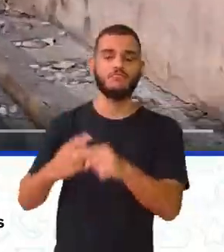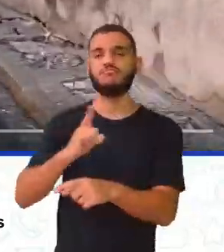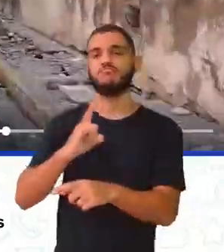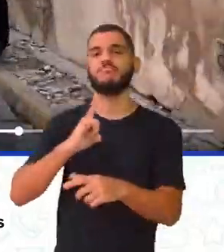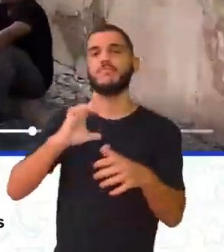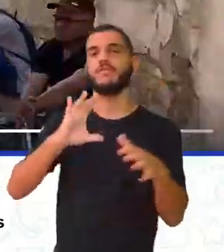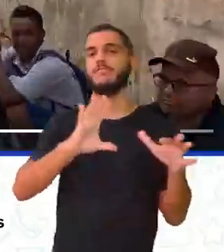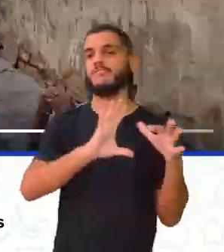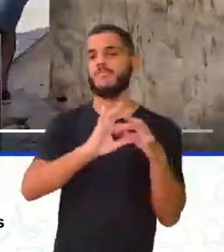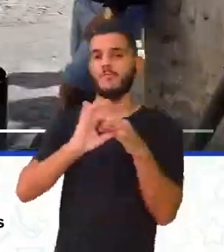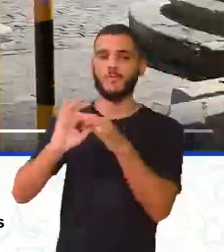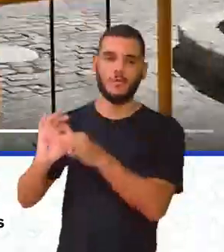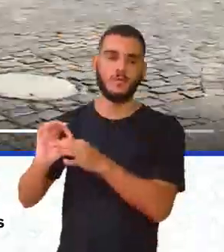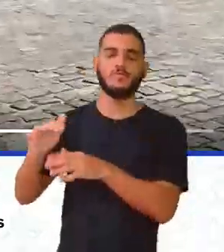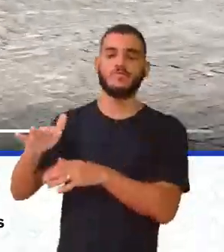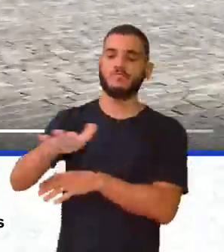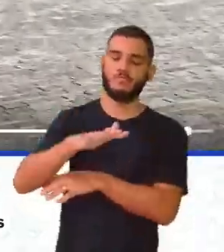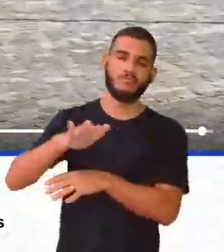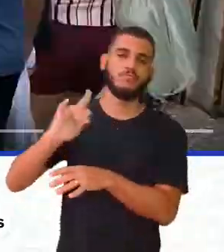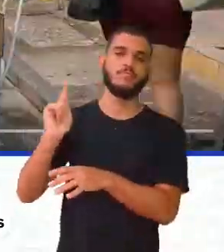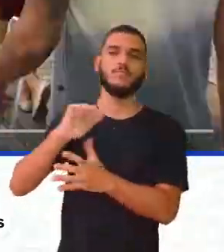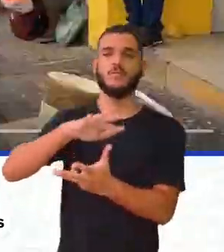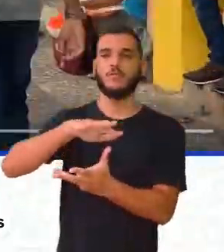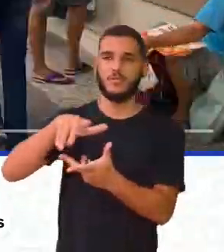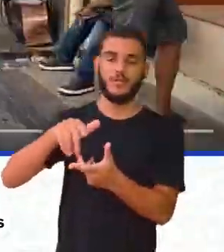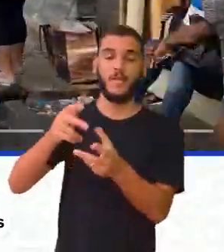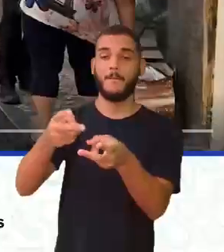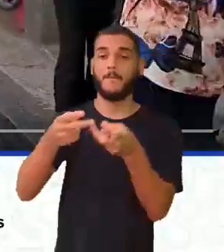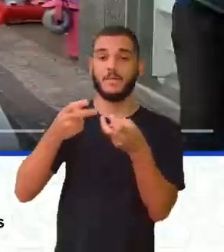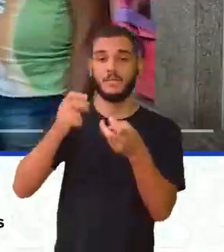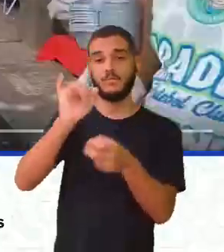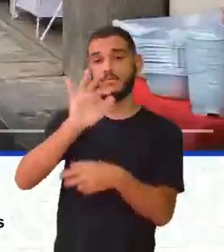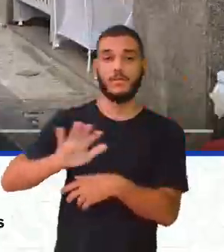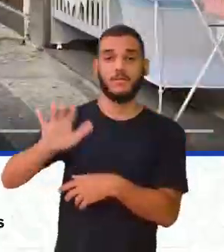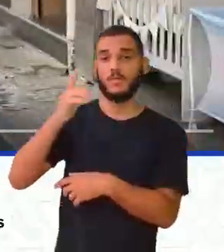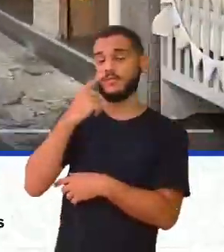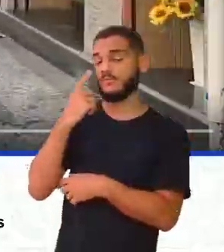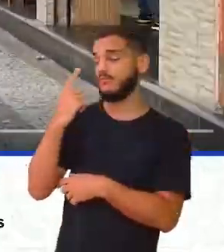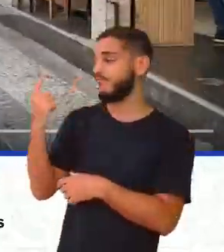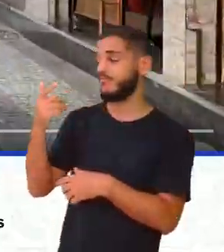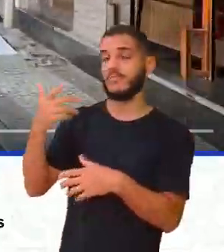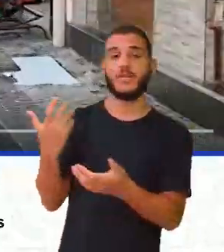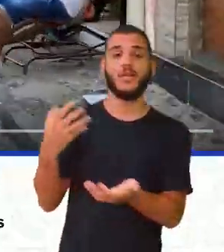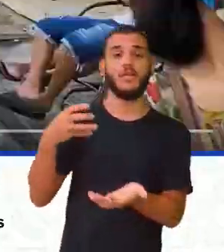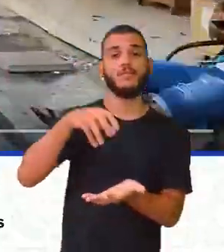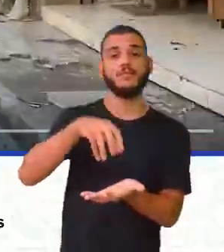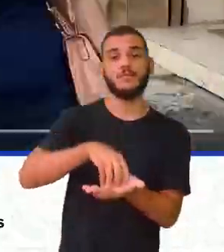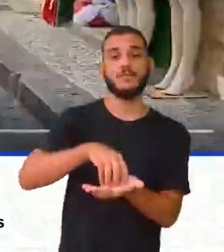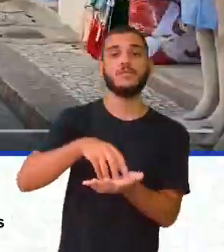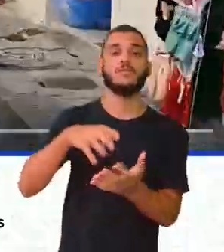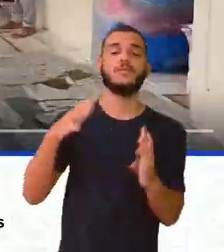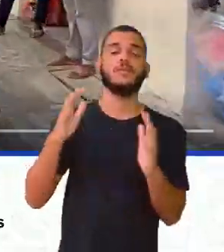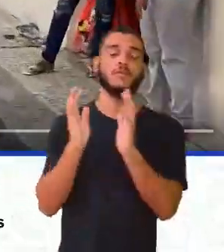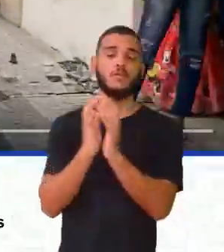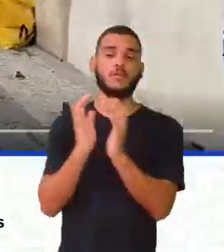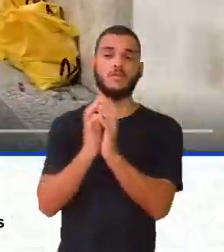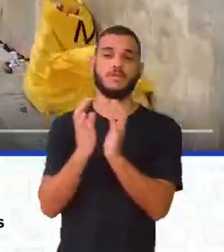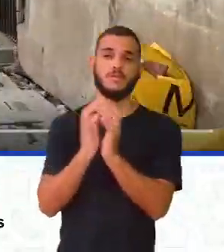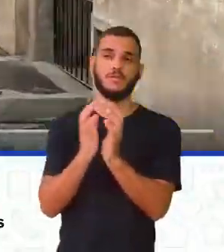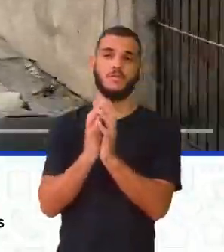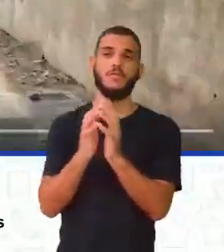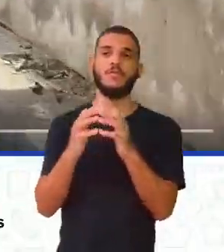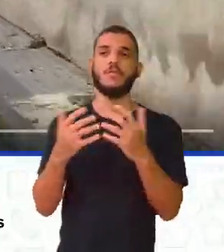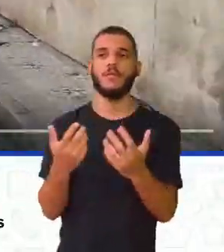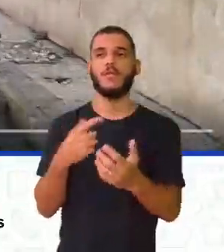contexto do espaço geográfico. Você vê na sua imagem aí o centro do Recife, né, professora? Isso. É bem comum a pessoa...